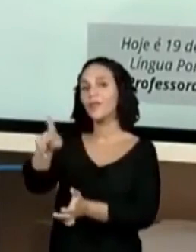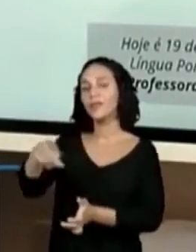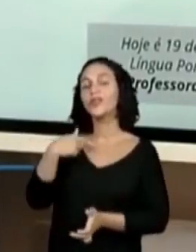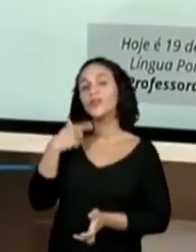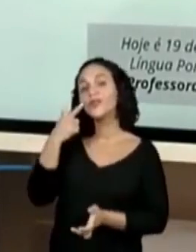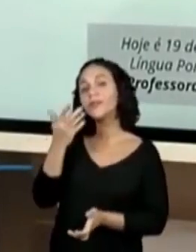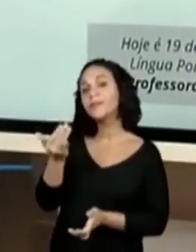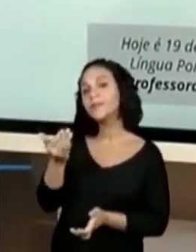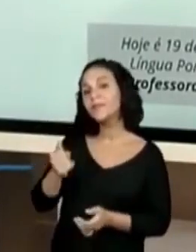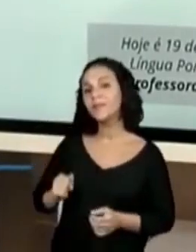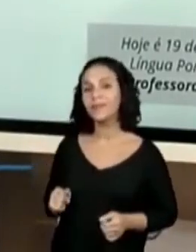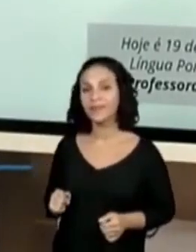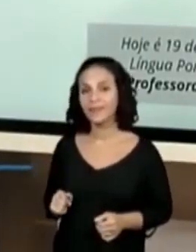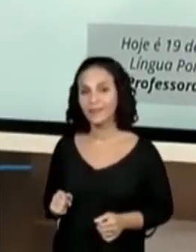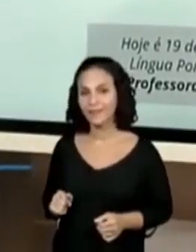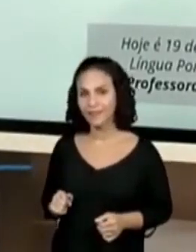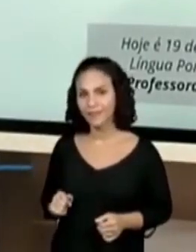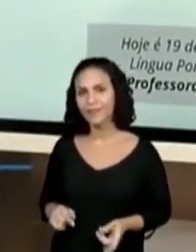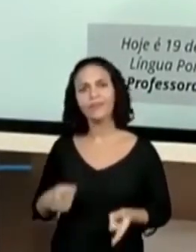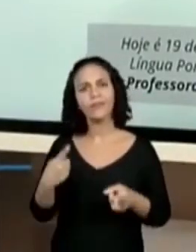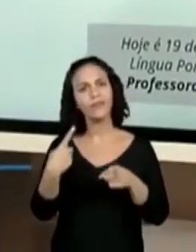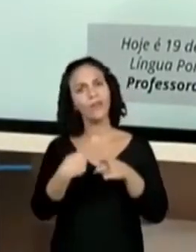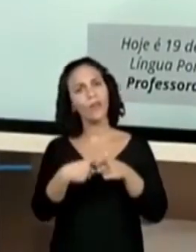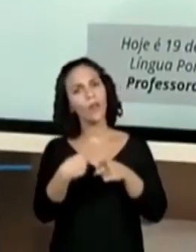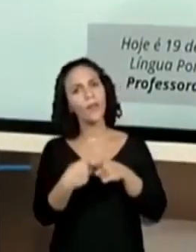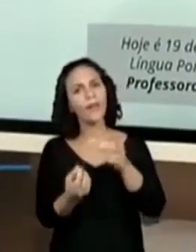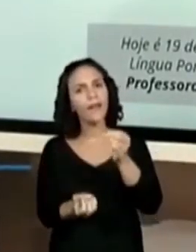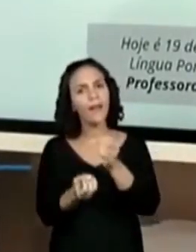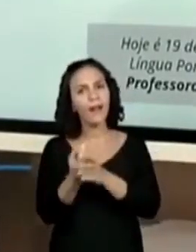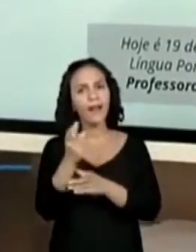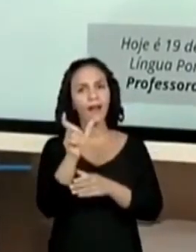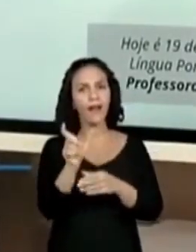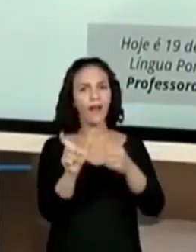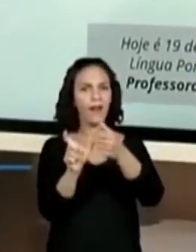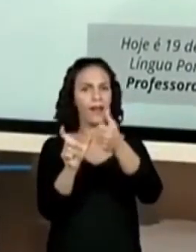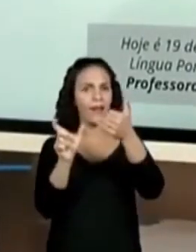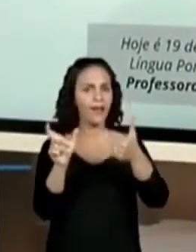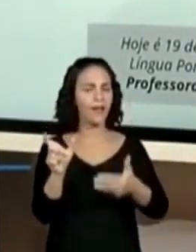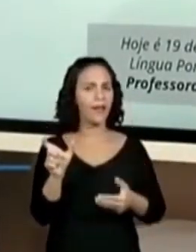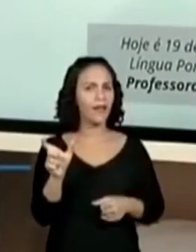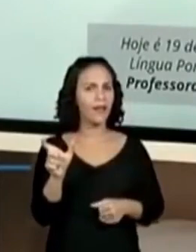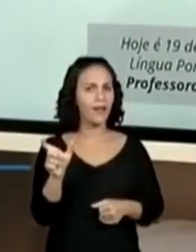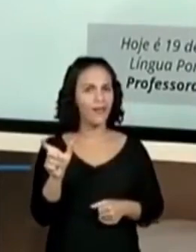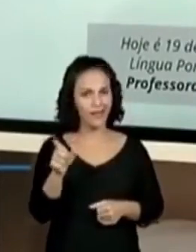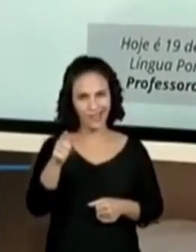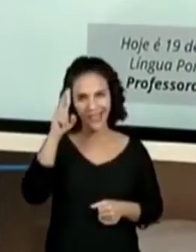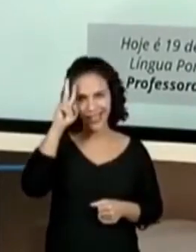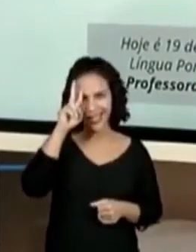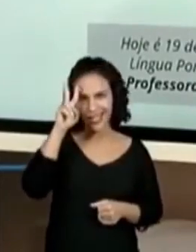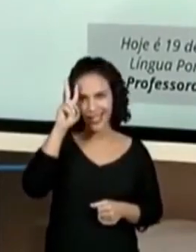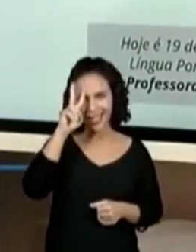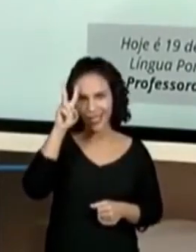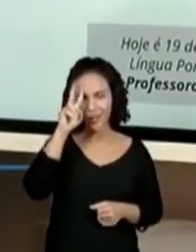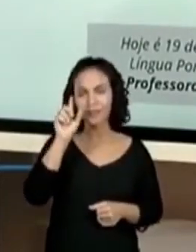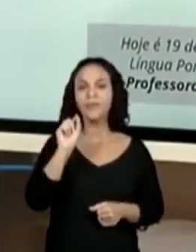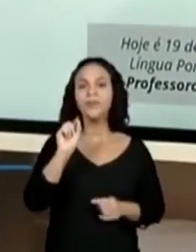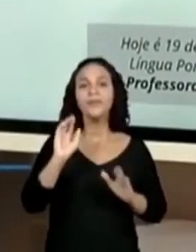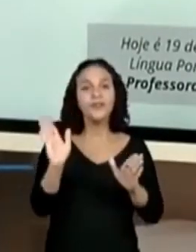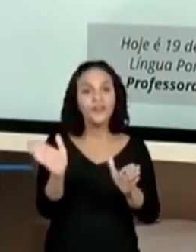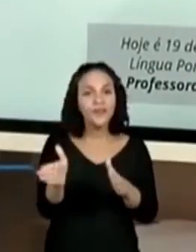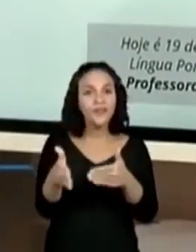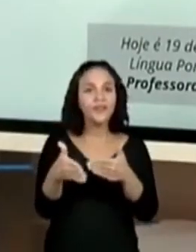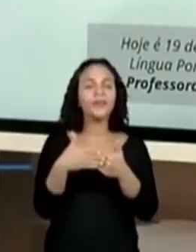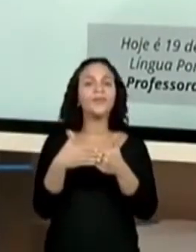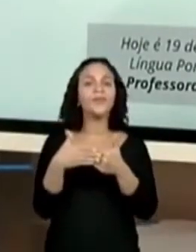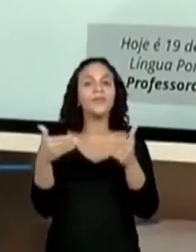chat. Por que que a gente vai produzir verbete? Quem se lembra qual será o fechamento